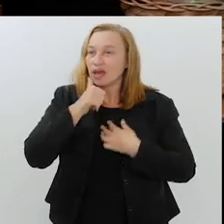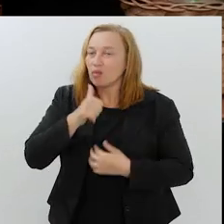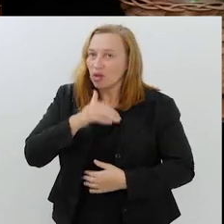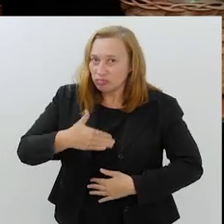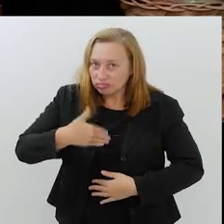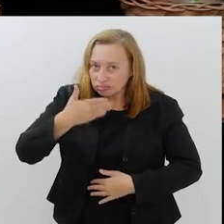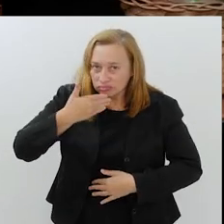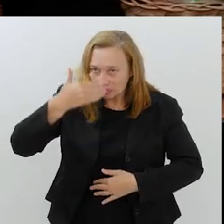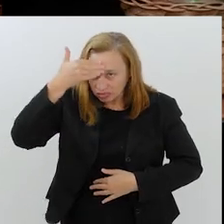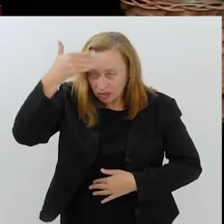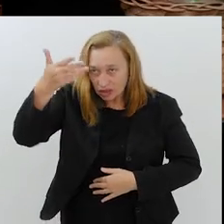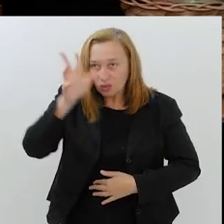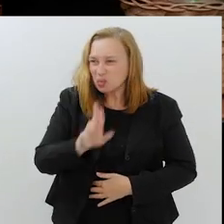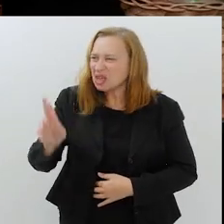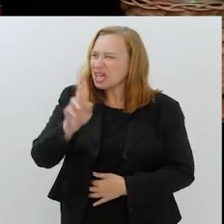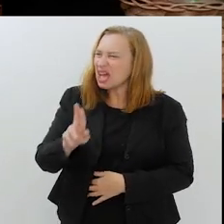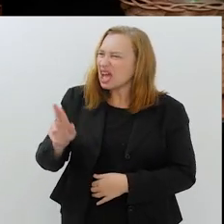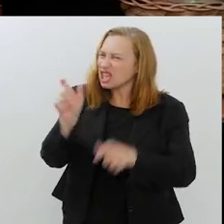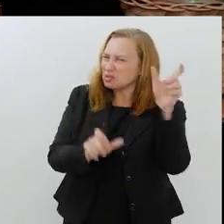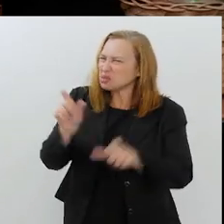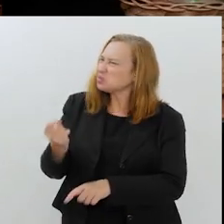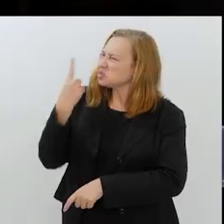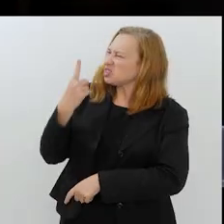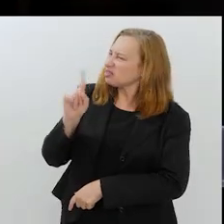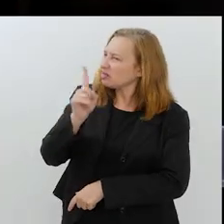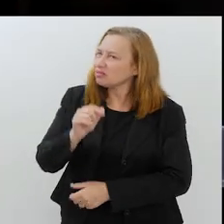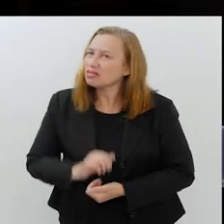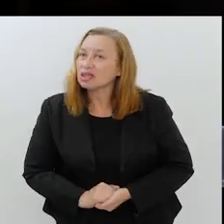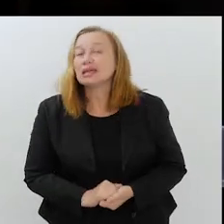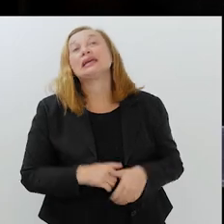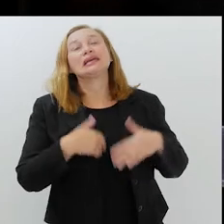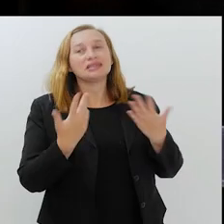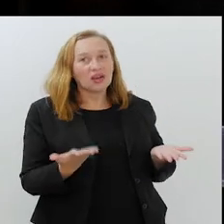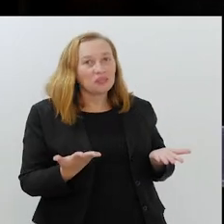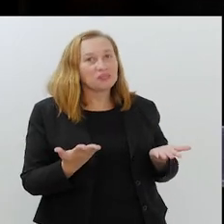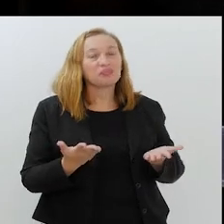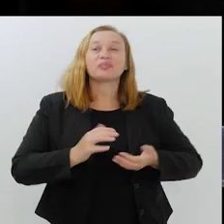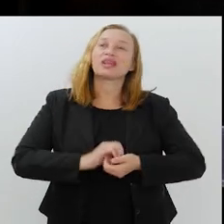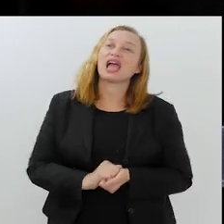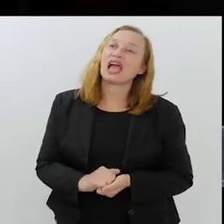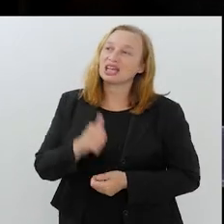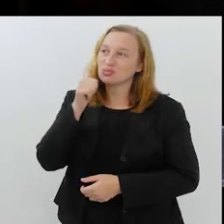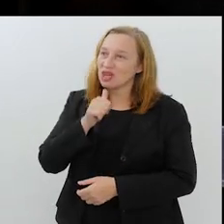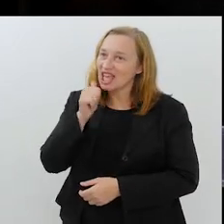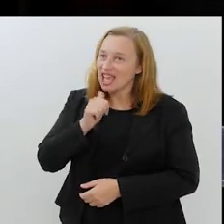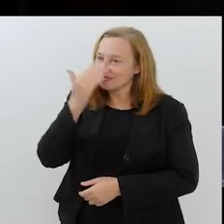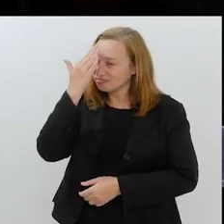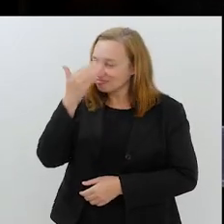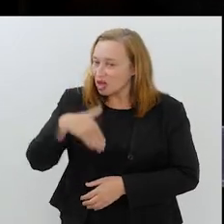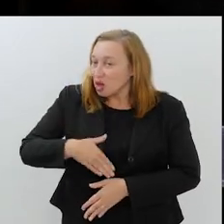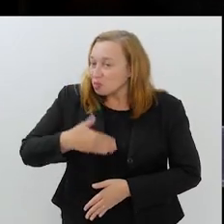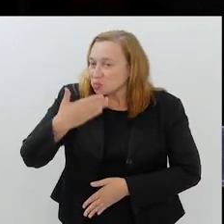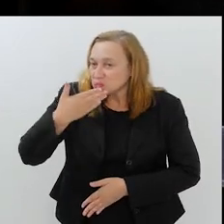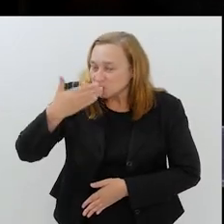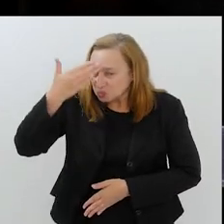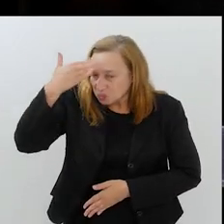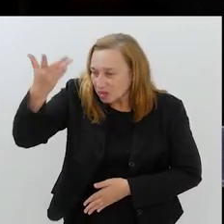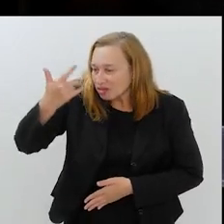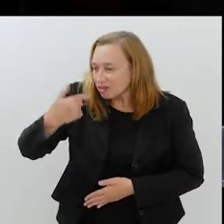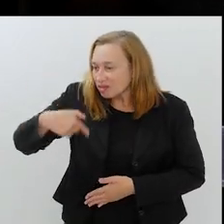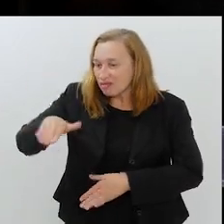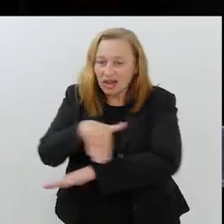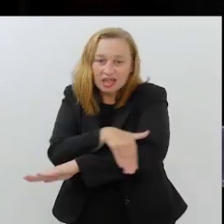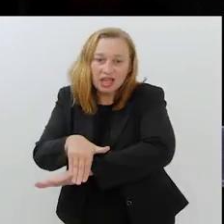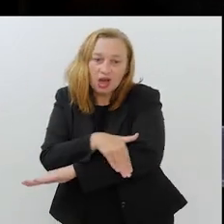usa. as pessoas não estranham, não? Então, é claro que as mulheres muçulmanas, quando saem à